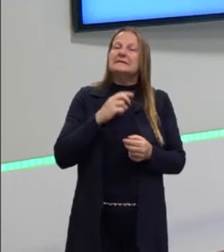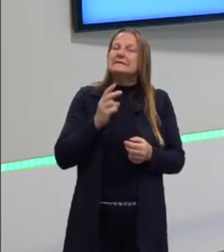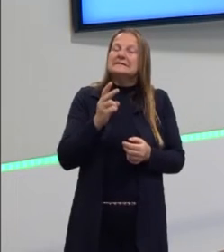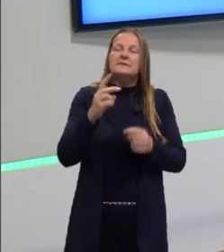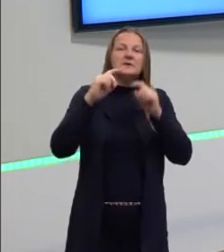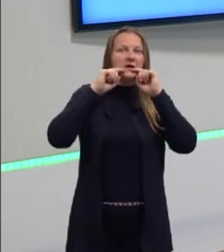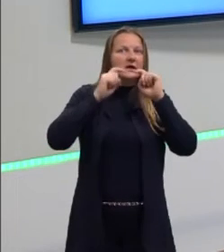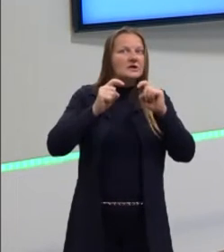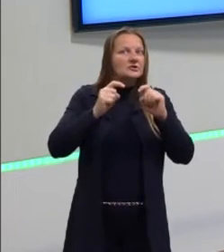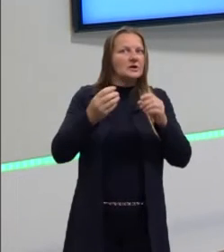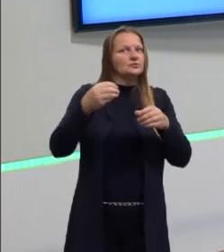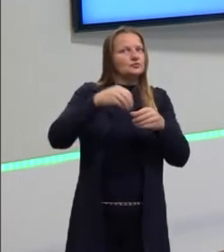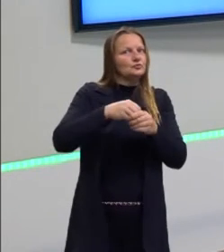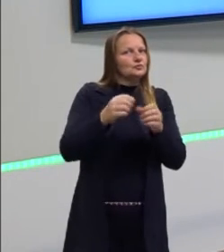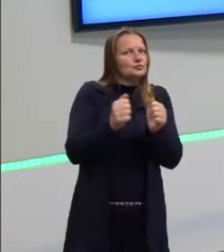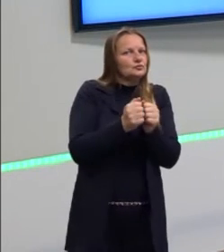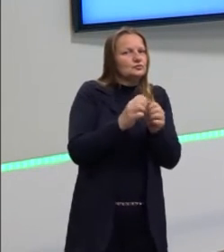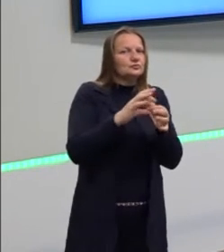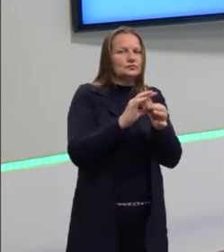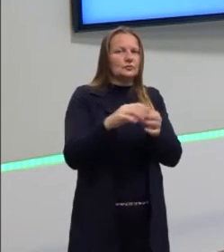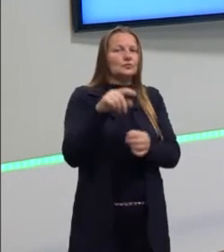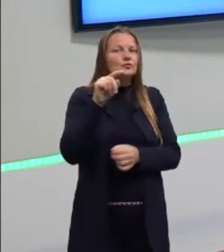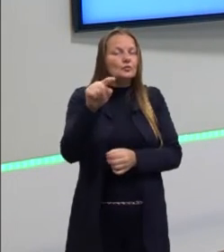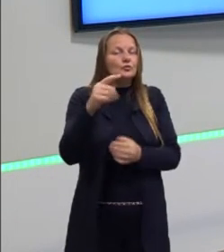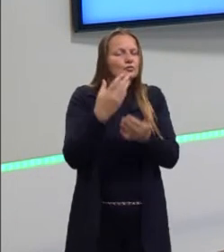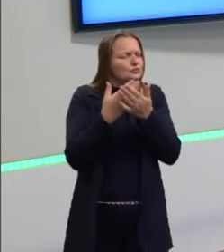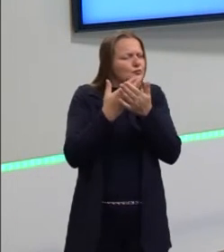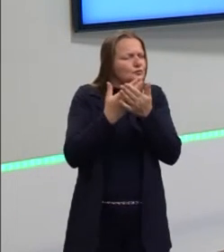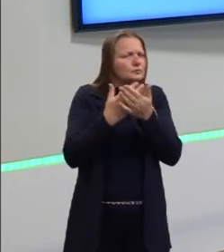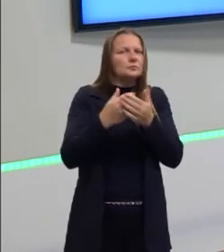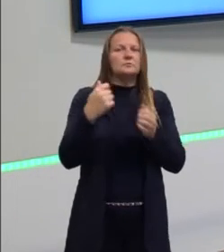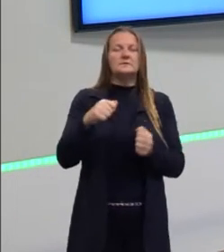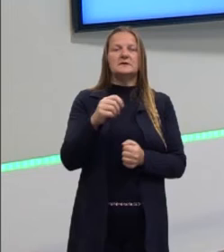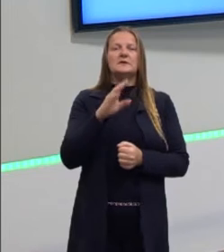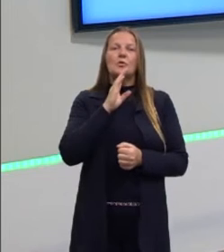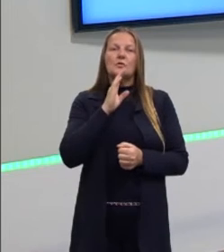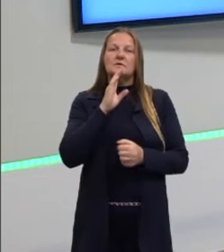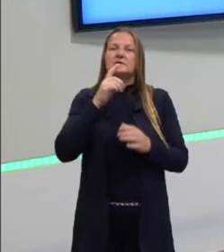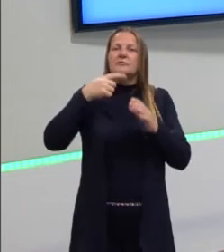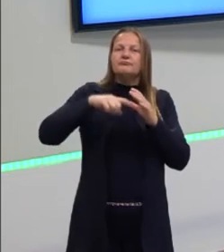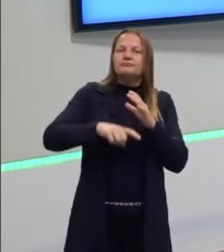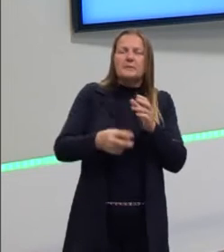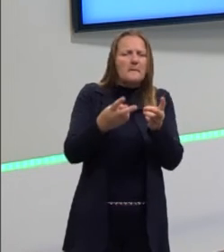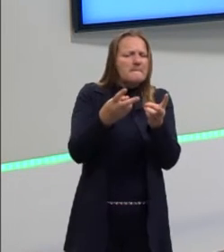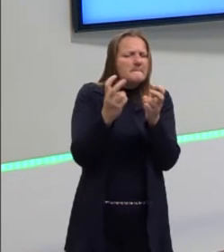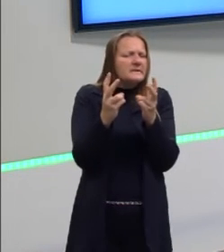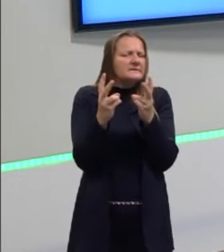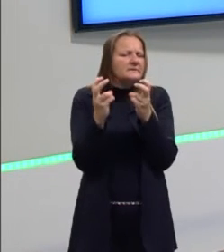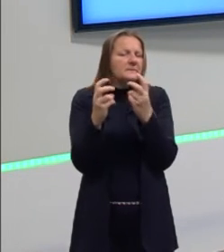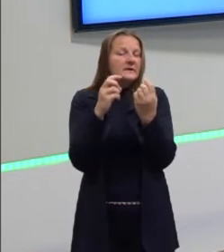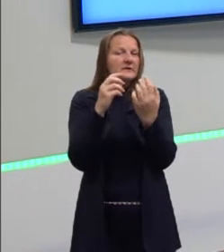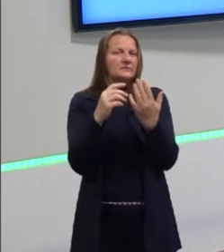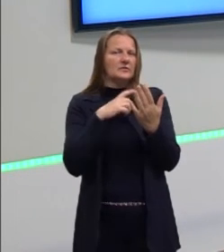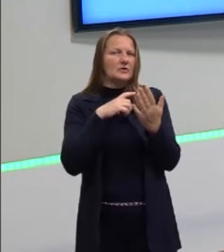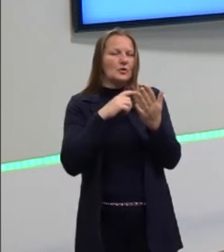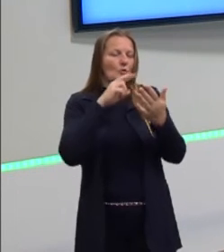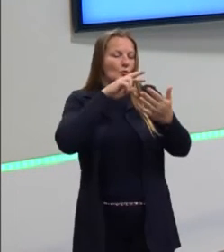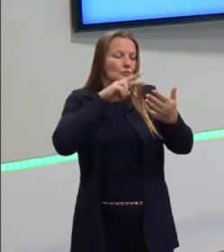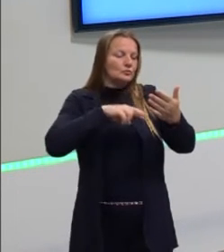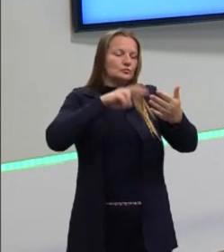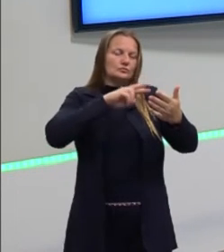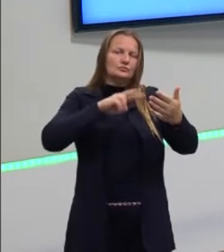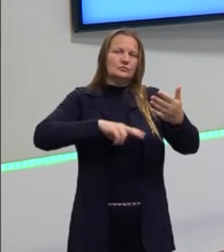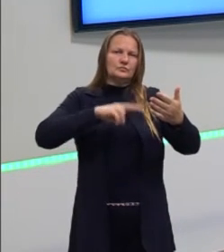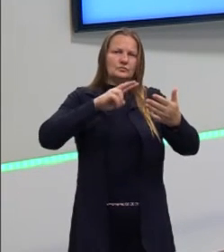criticidade e você, o estudante, tem que conseguir perceber isso através da leitura. E